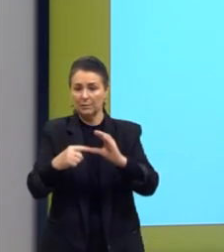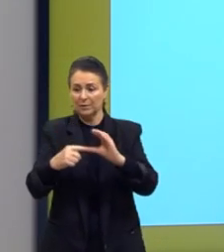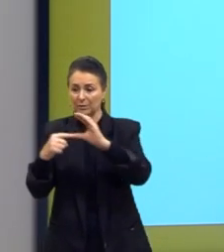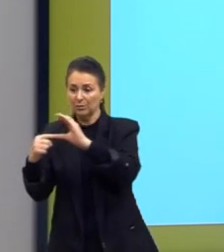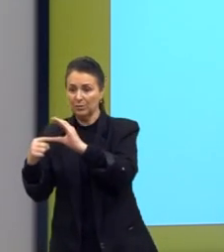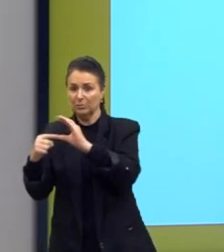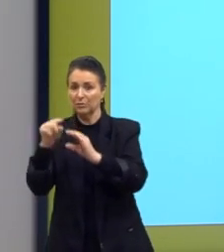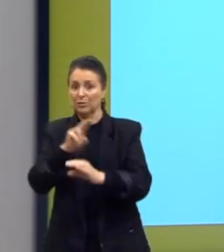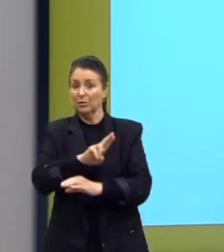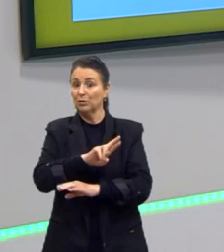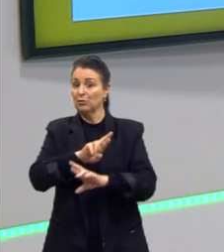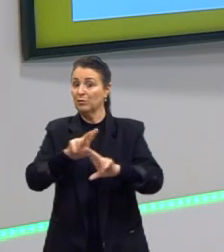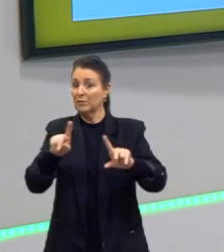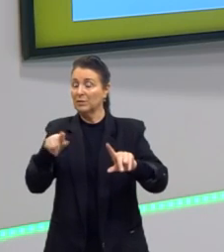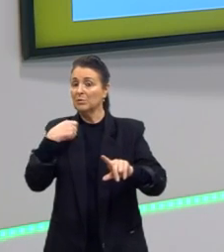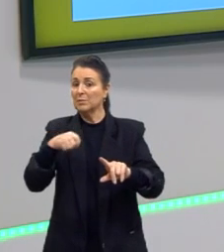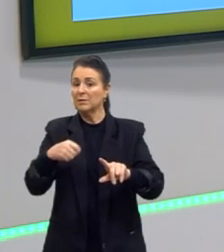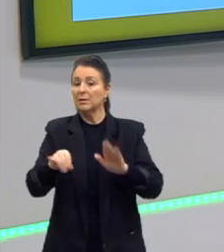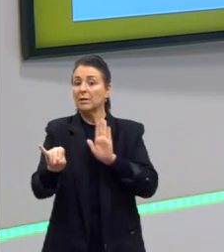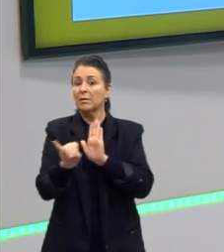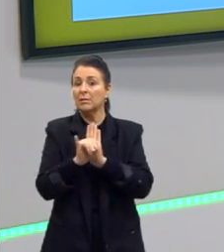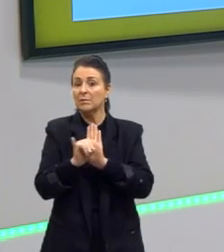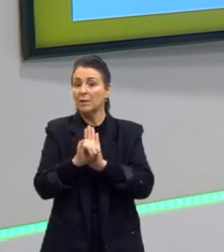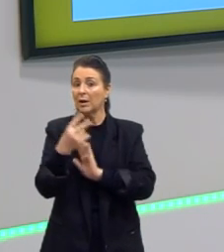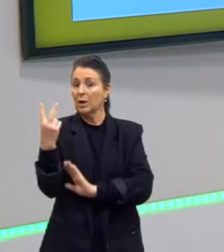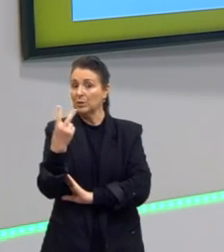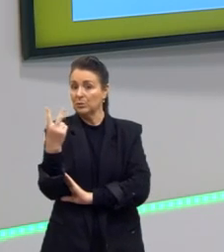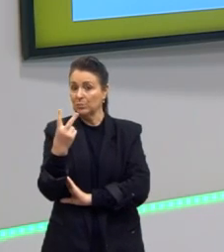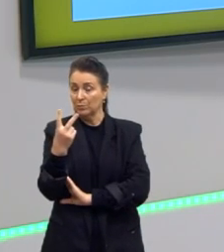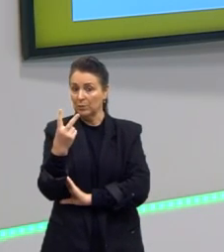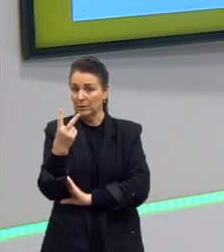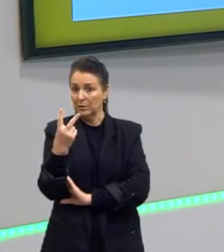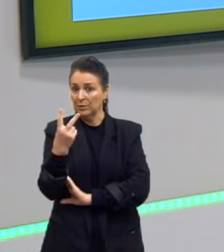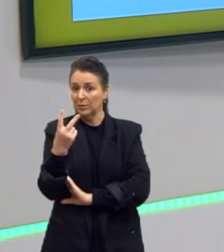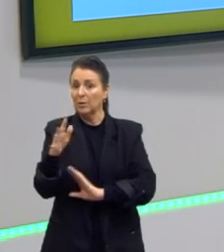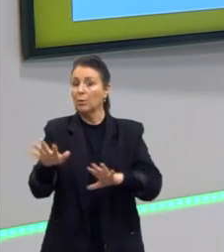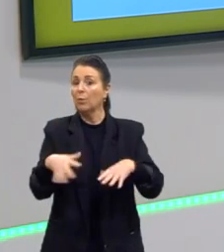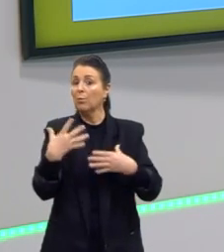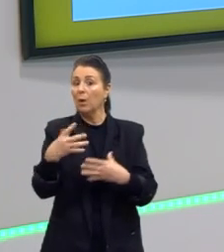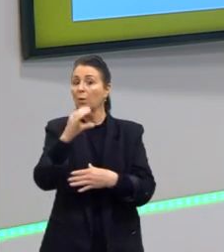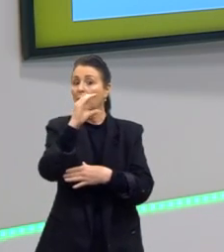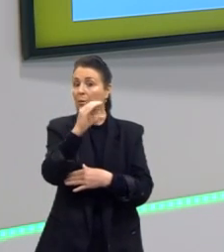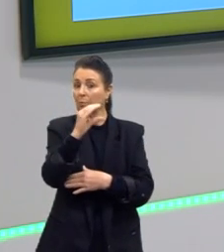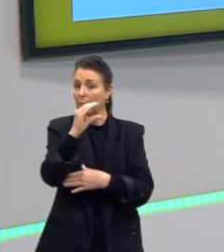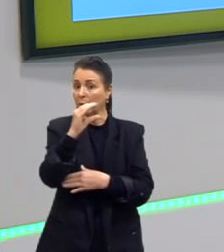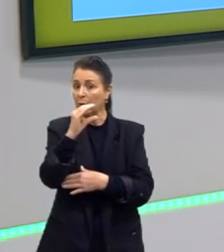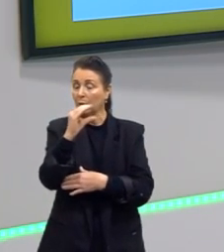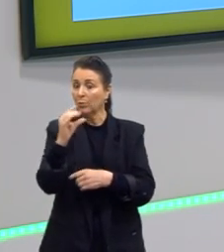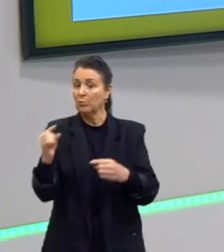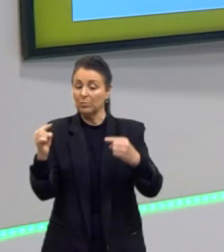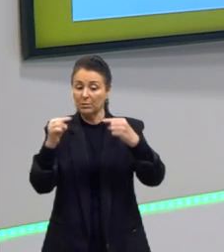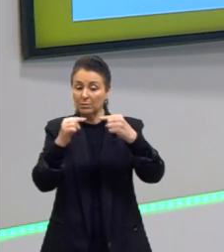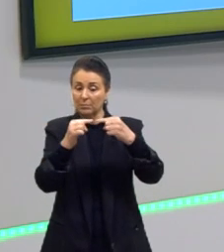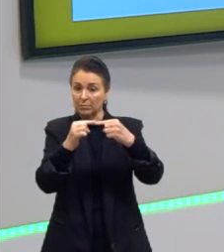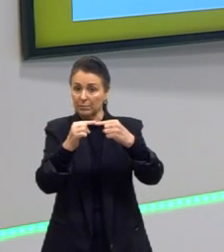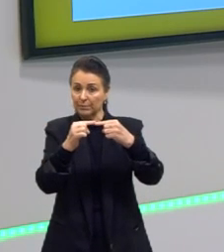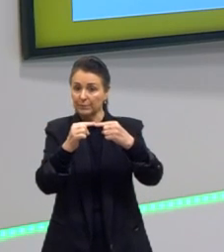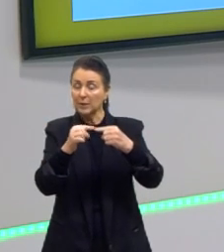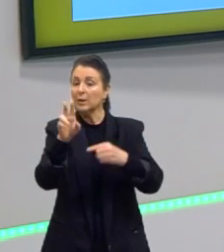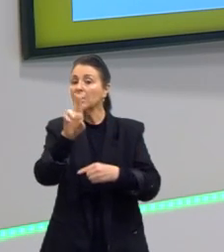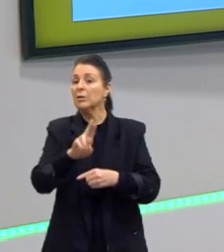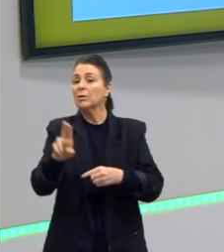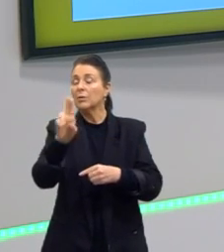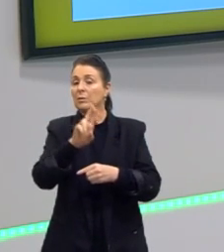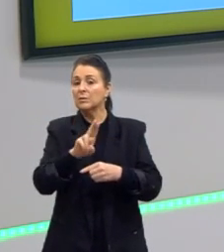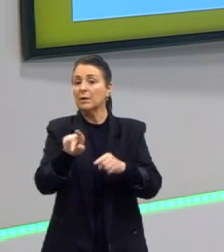dar nomes, eu preciso identificá-las, colocar qual carbono elas estão ligadas e eu vou utilizar